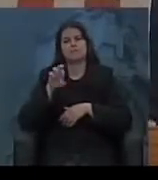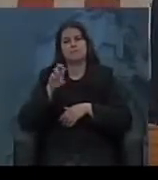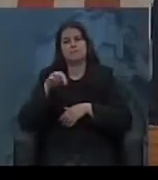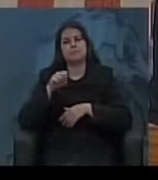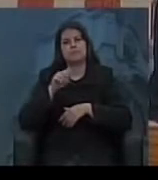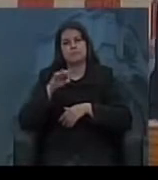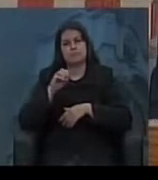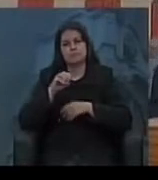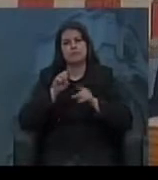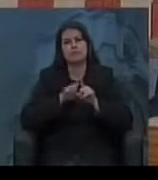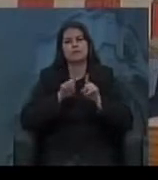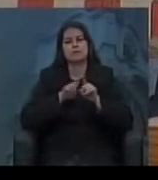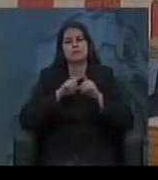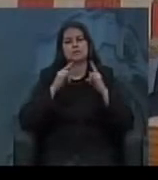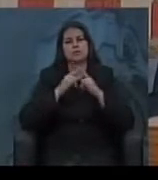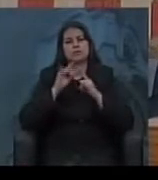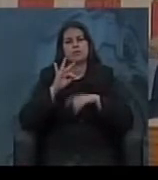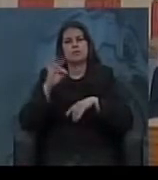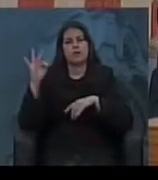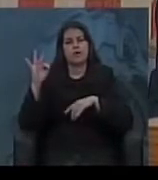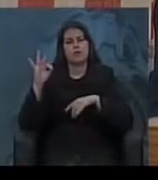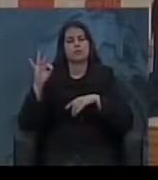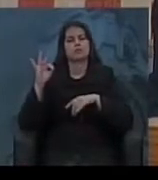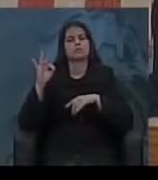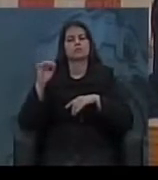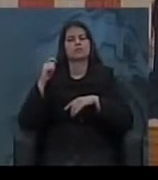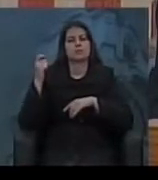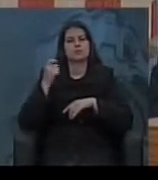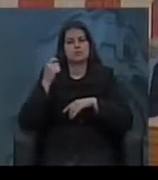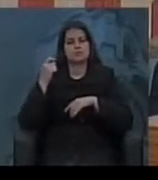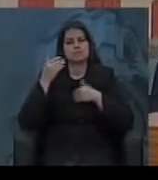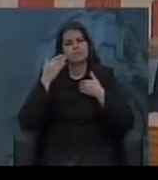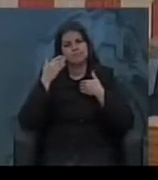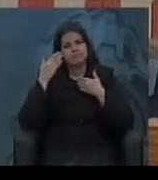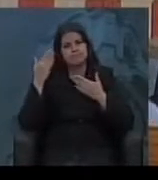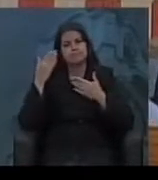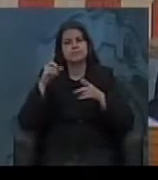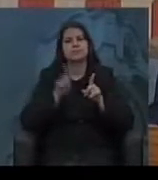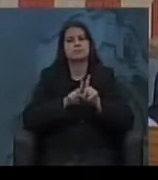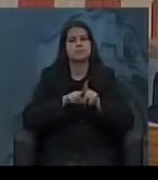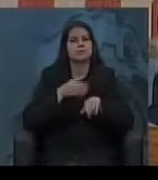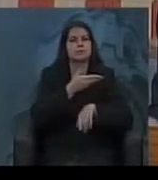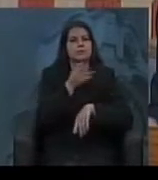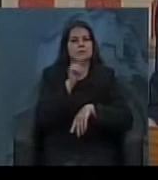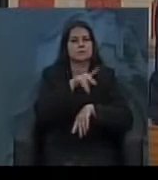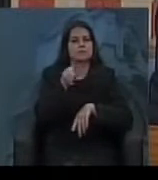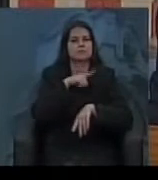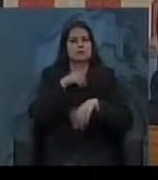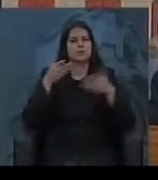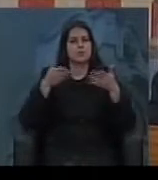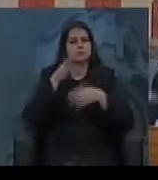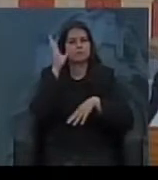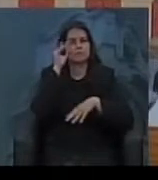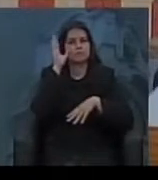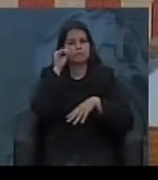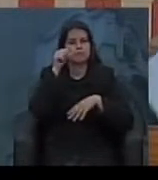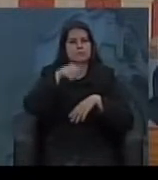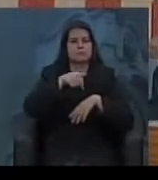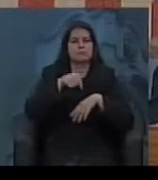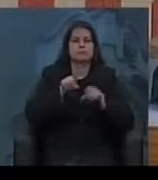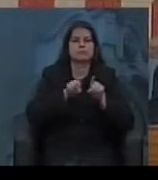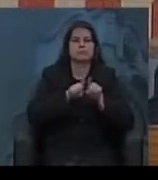do Rio Grande do Sul. Muito obrigado pela presença de vocês e também pela compreensão dos educadores que estão aqui hoje juntamente